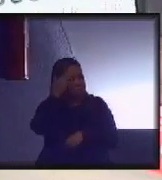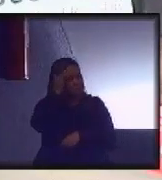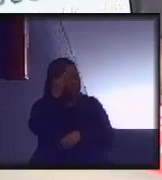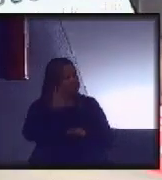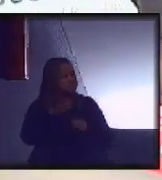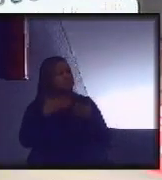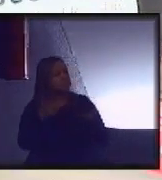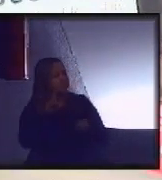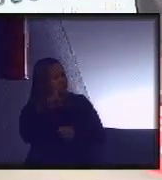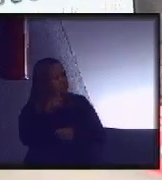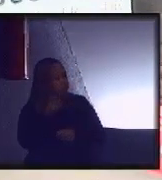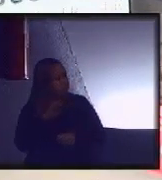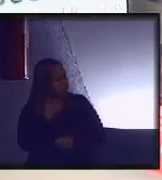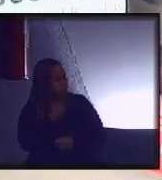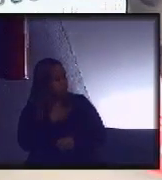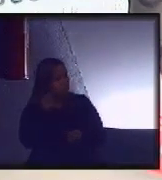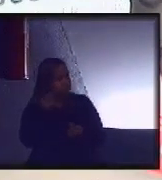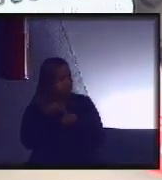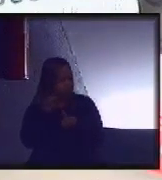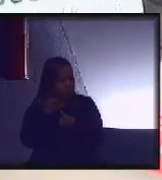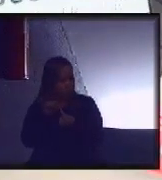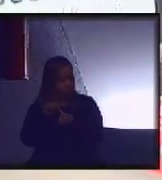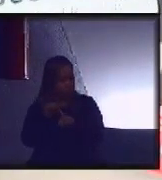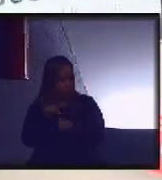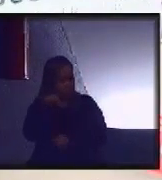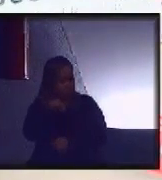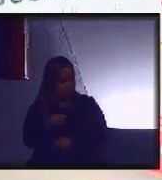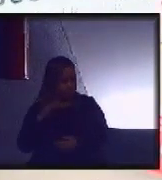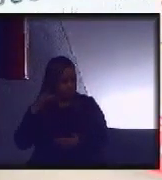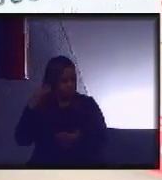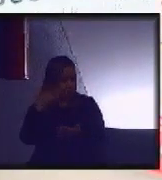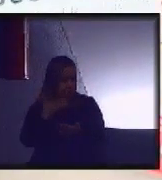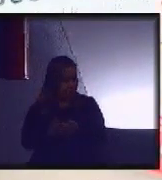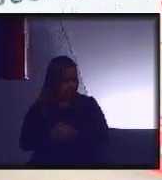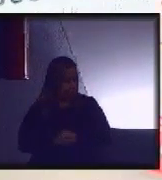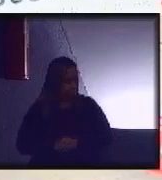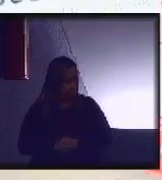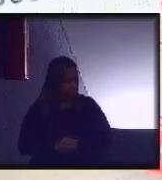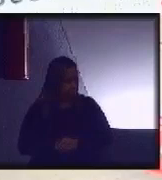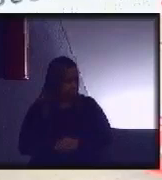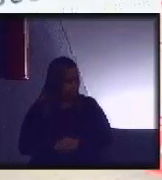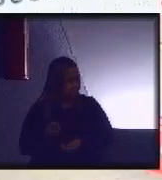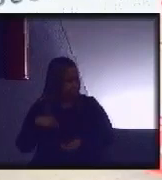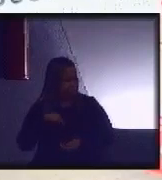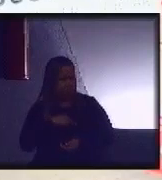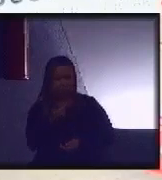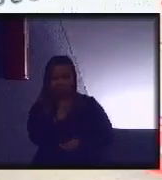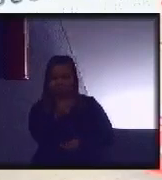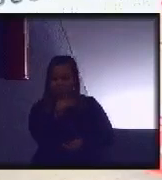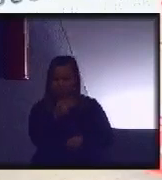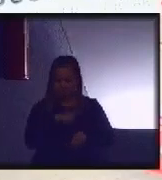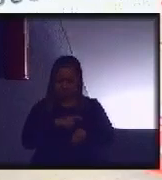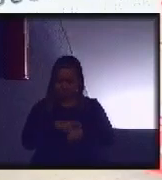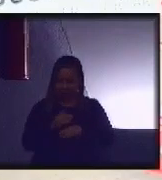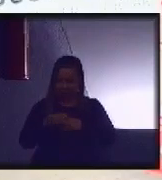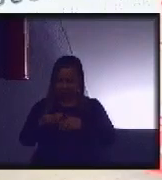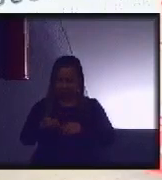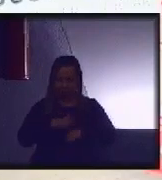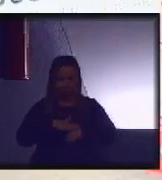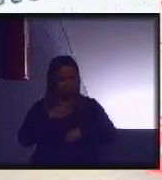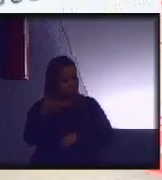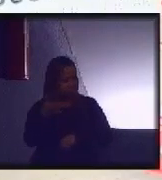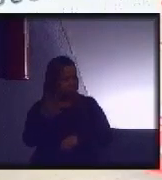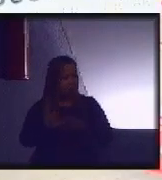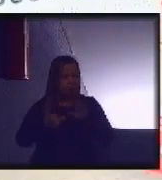são os nossos objetivos nessa história. A gente não tem tempo mais de